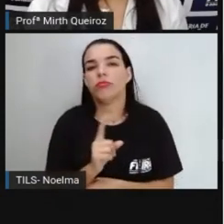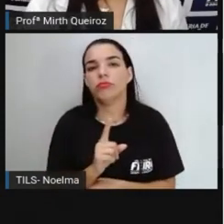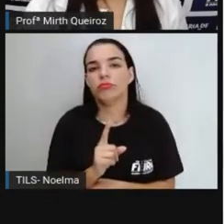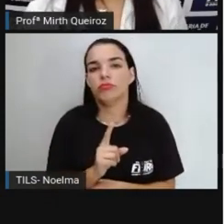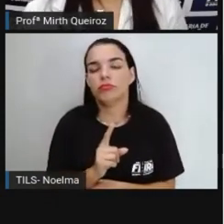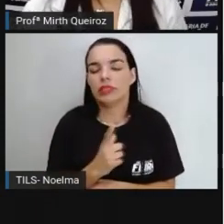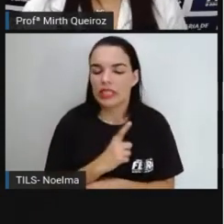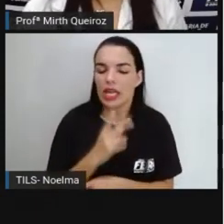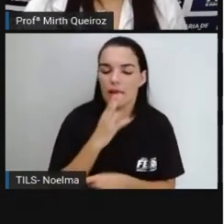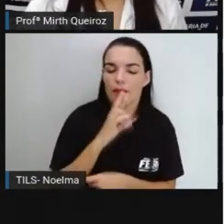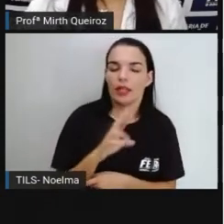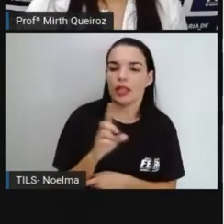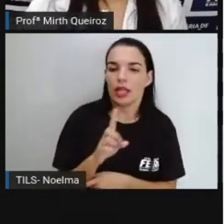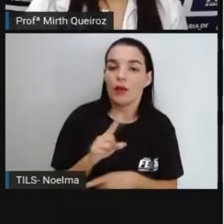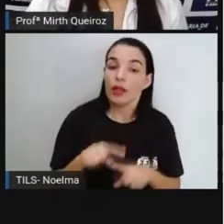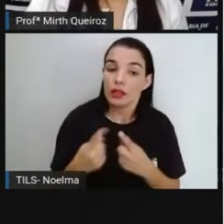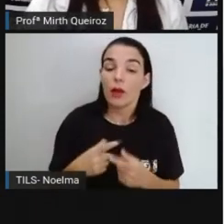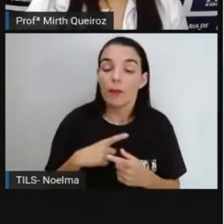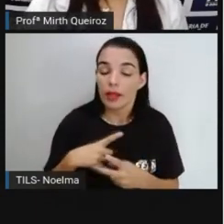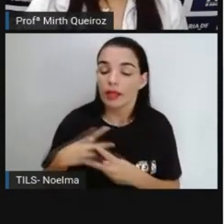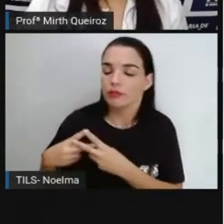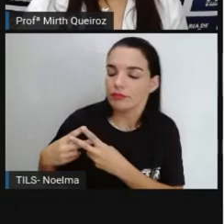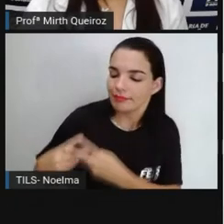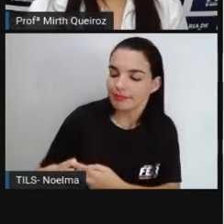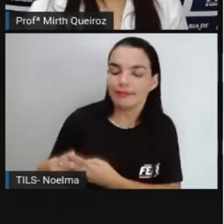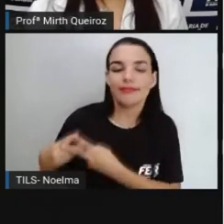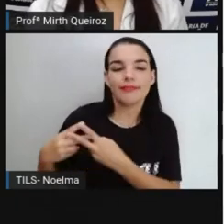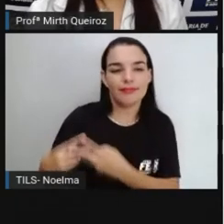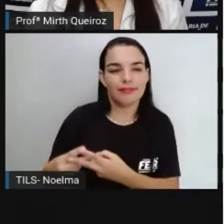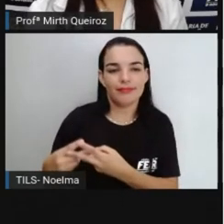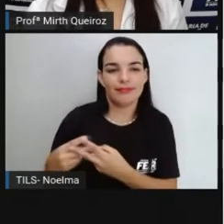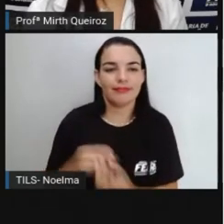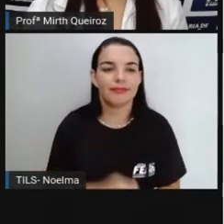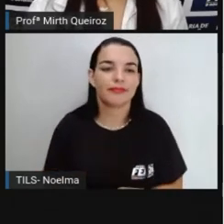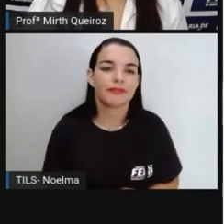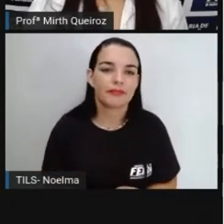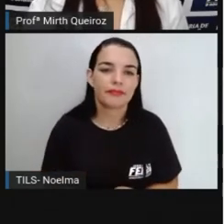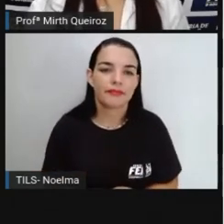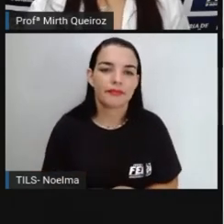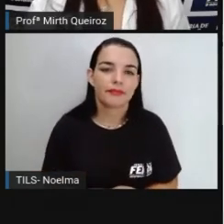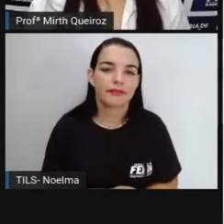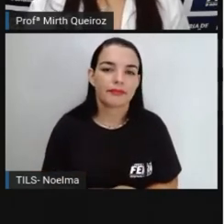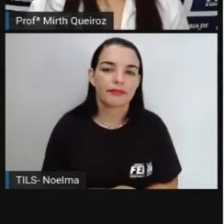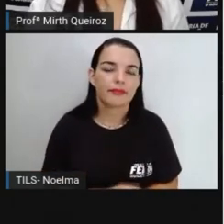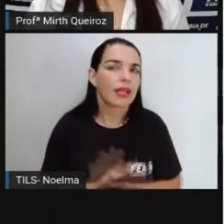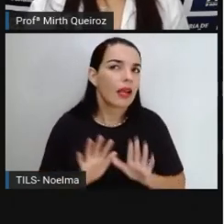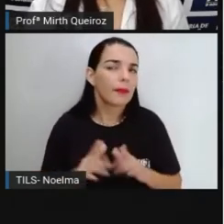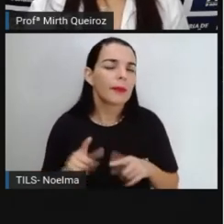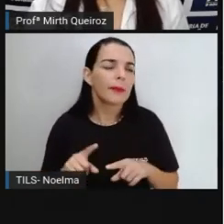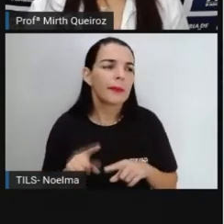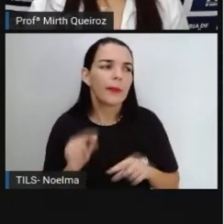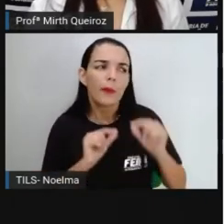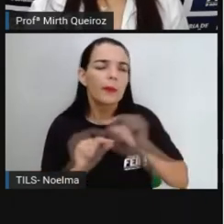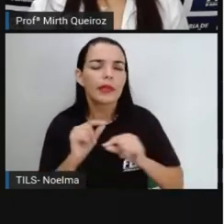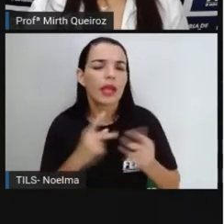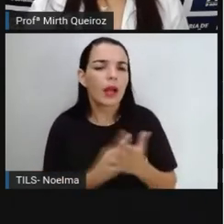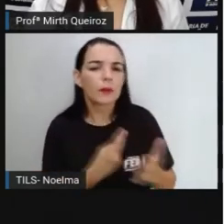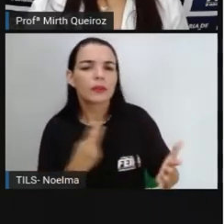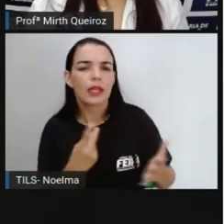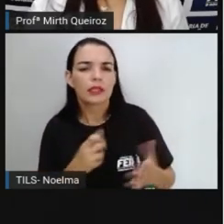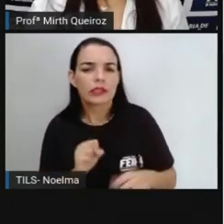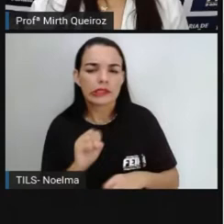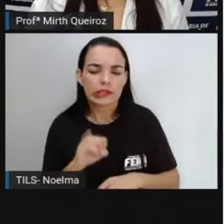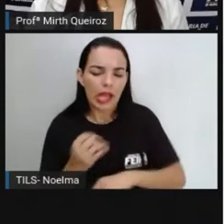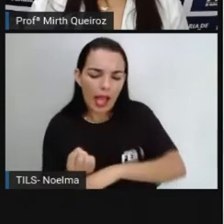São pessoas resilientes Que papel as emoções elas podem